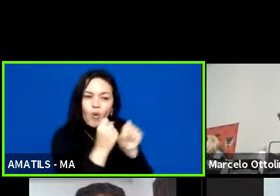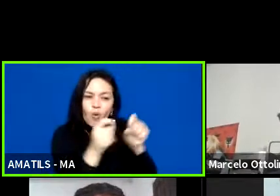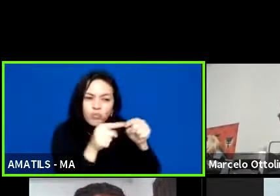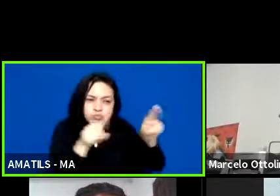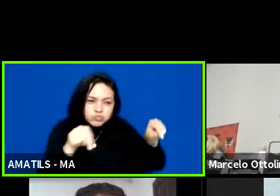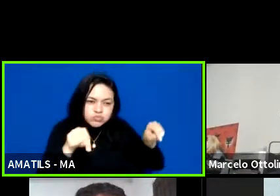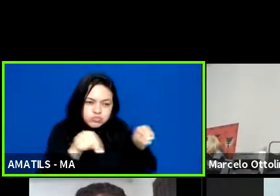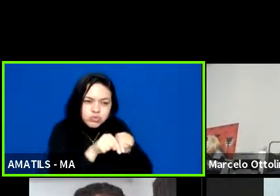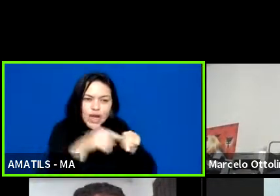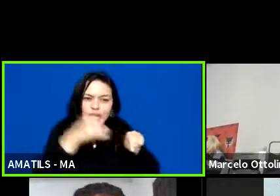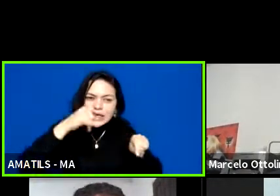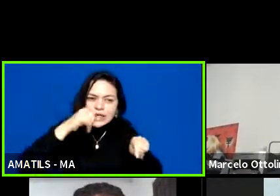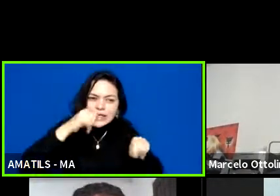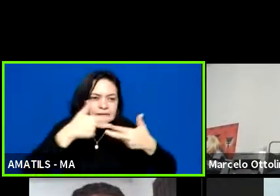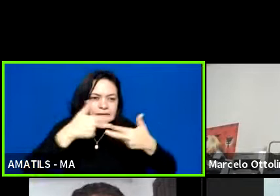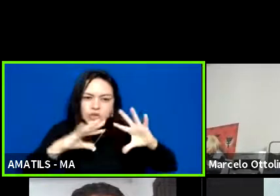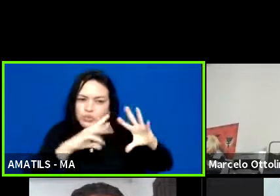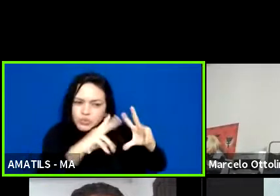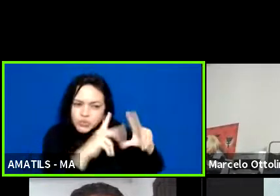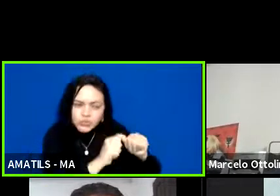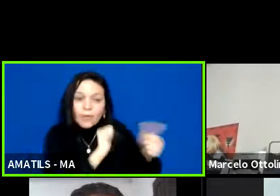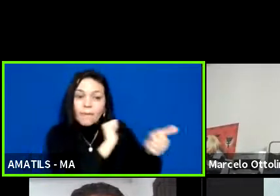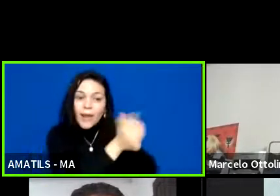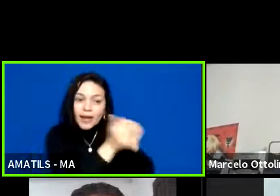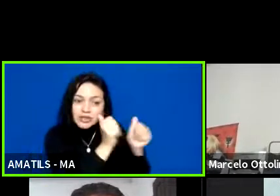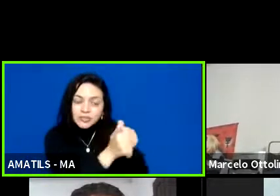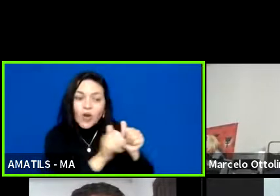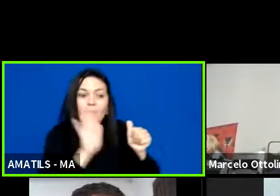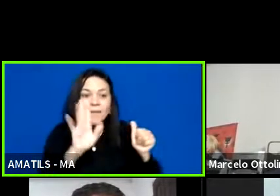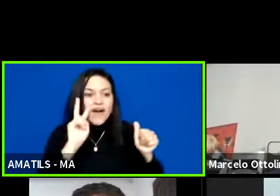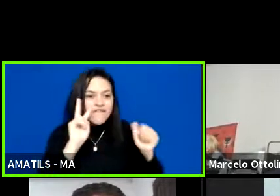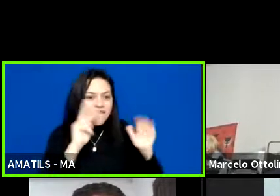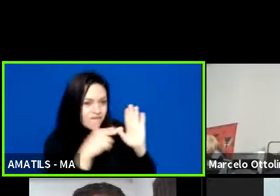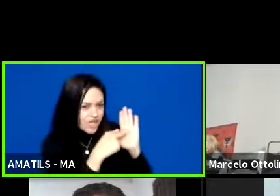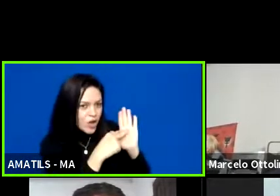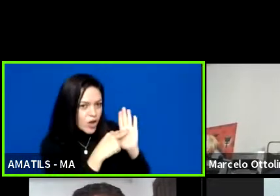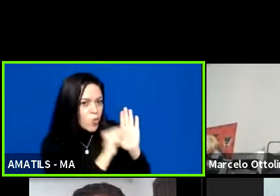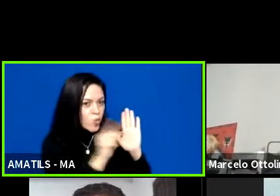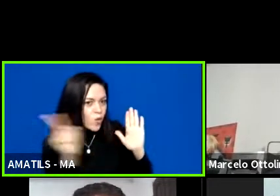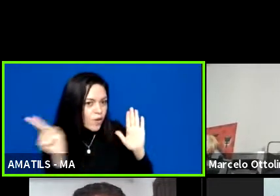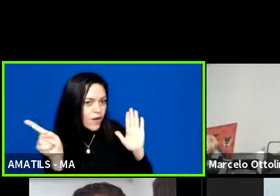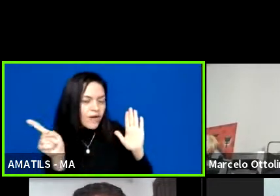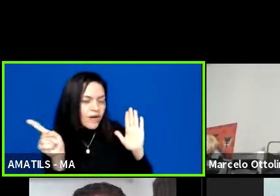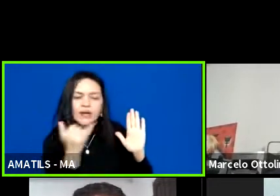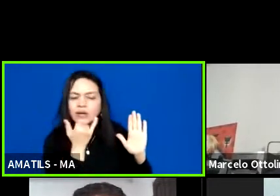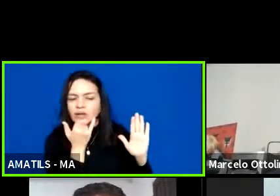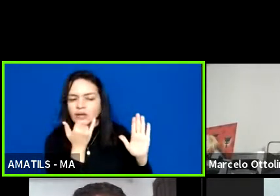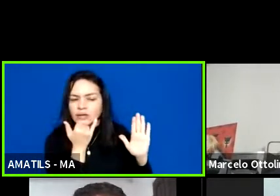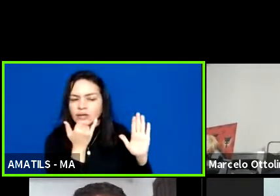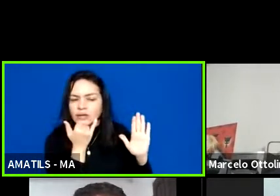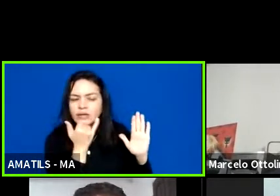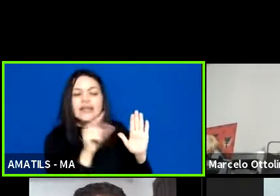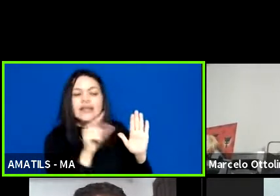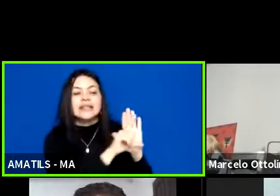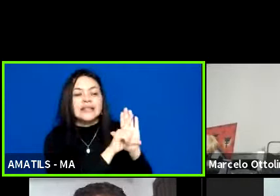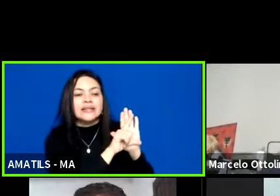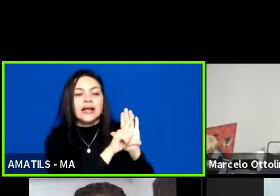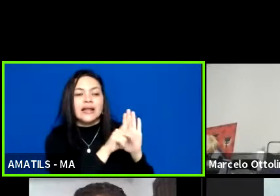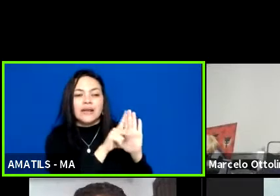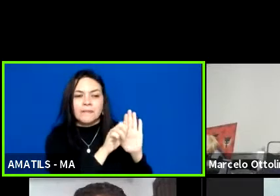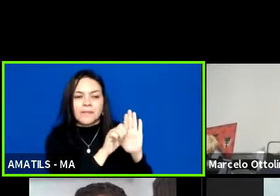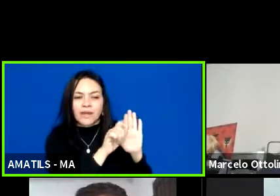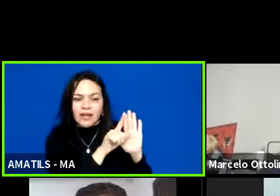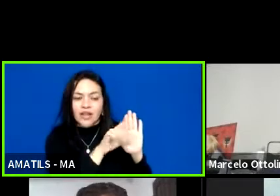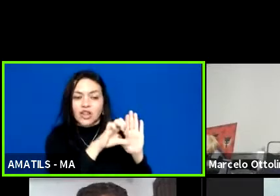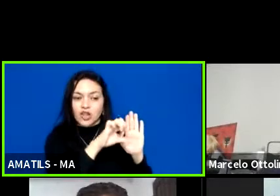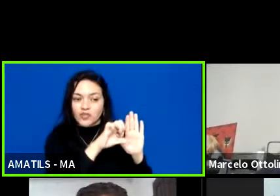também temos aqui como vocês podem ver elencados aí no Ministério perdão na lei Pelé a 9.615